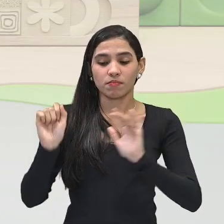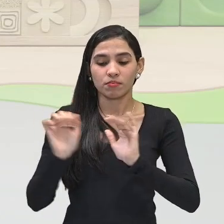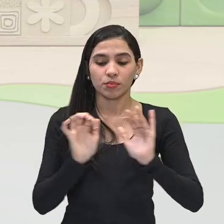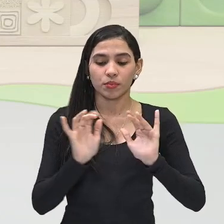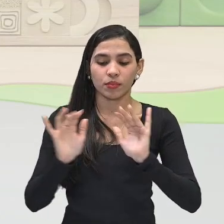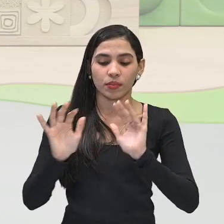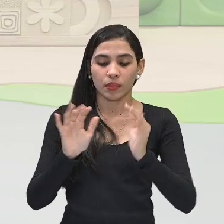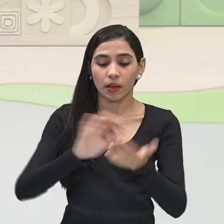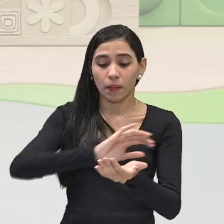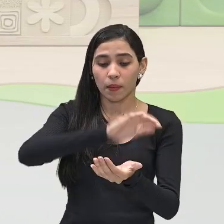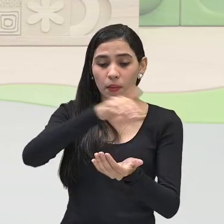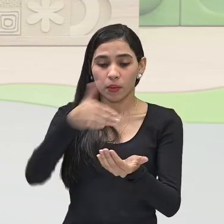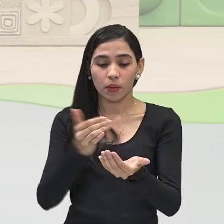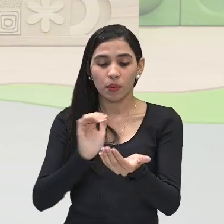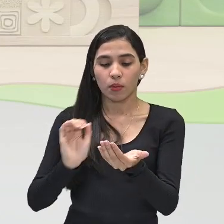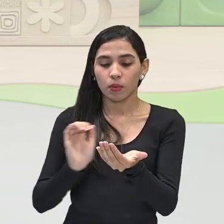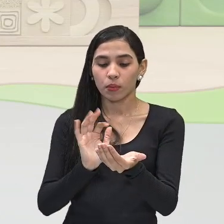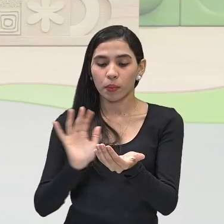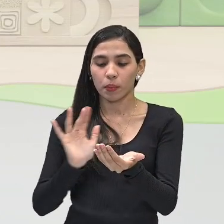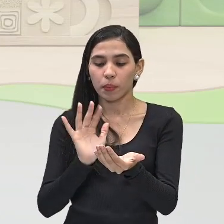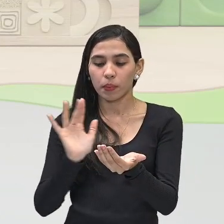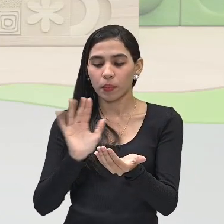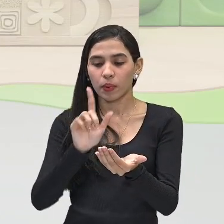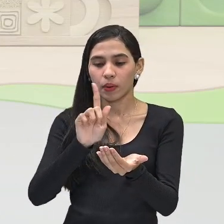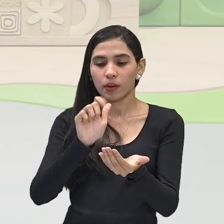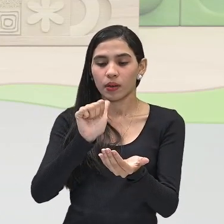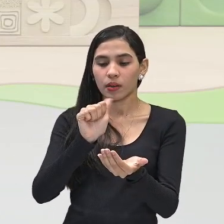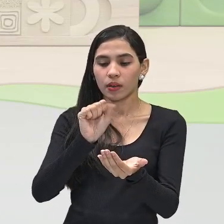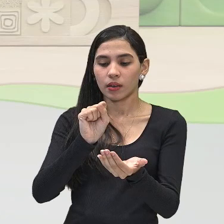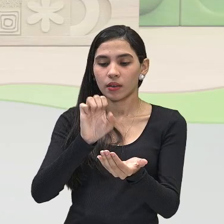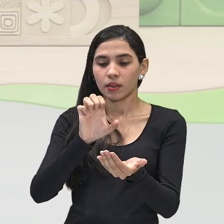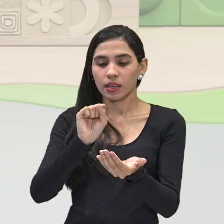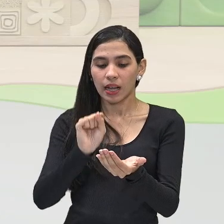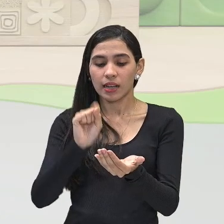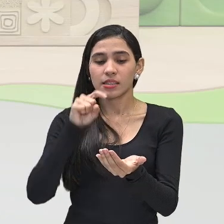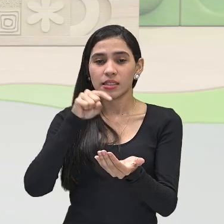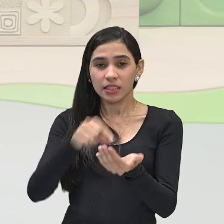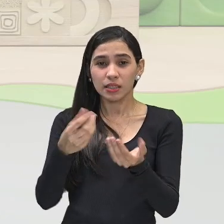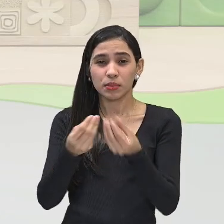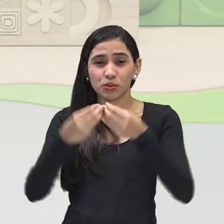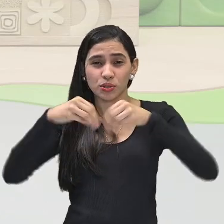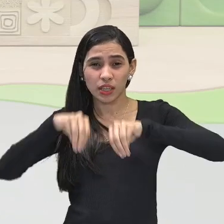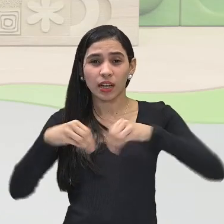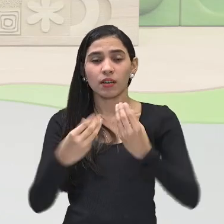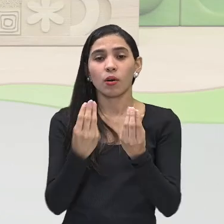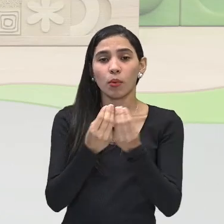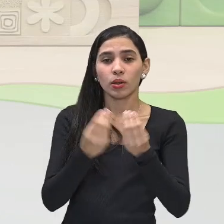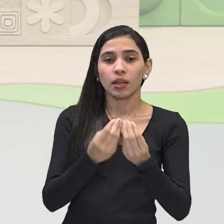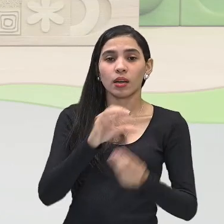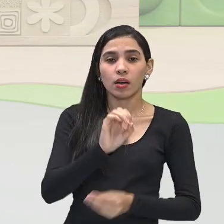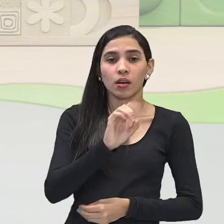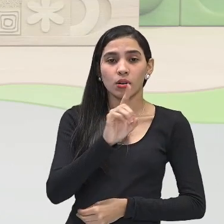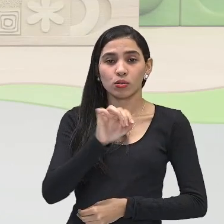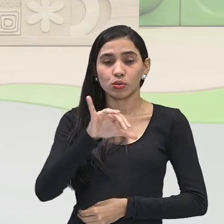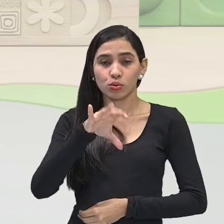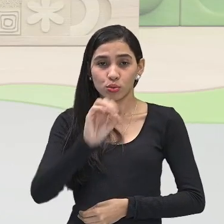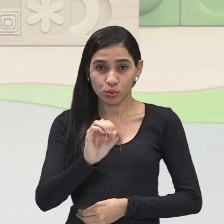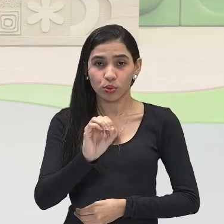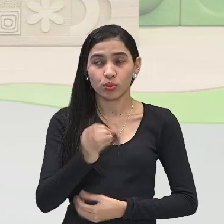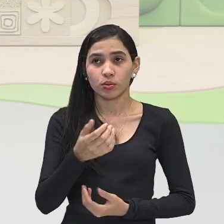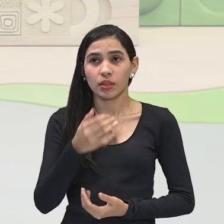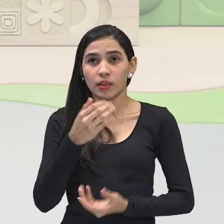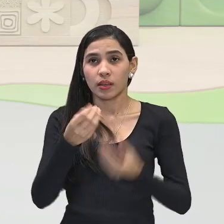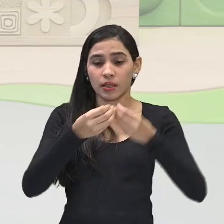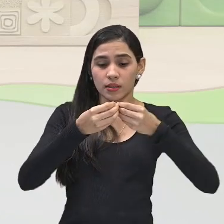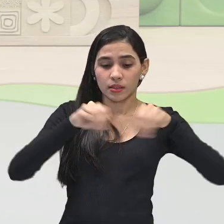gases prejudicavam, então, essas moléculas de ozônio e em quebrar, prejudicavam no sentido